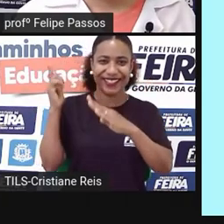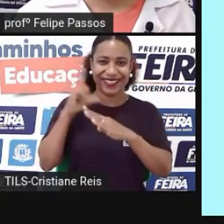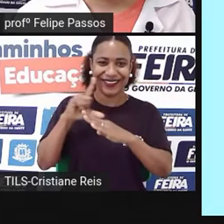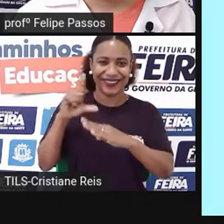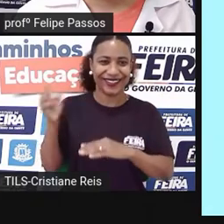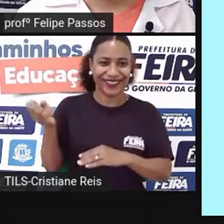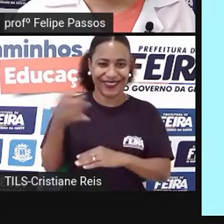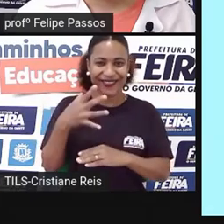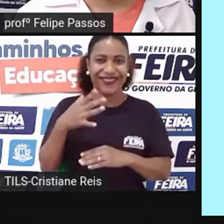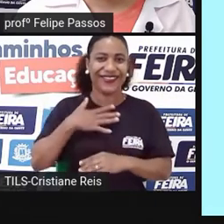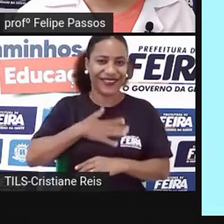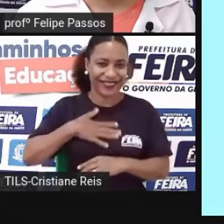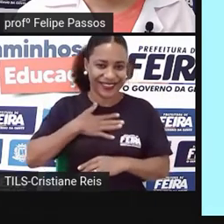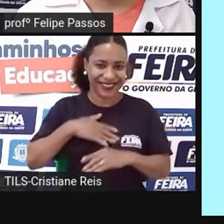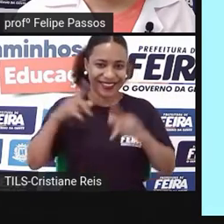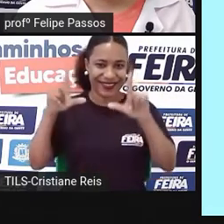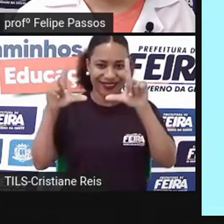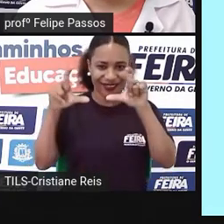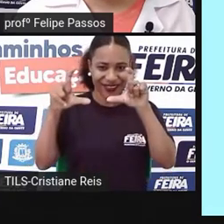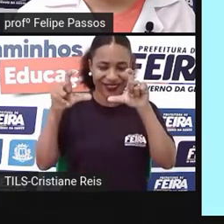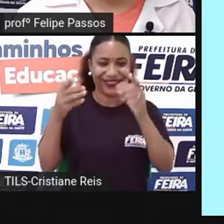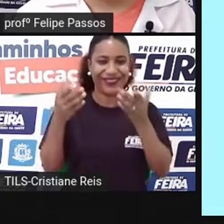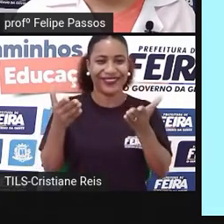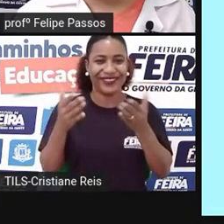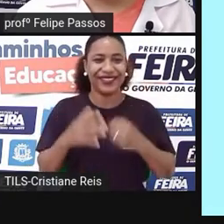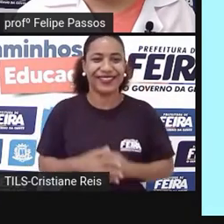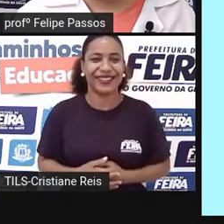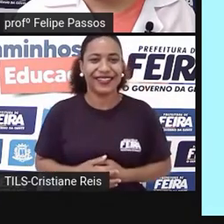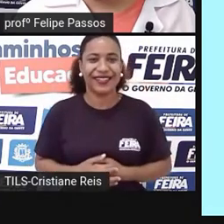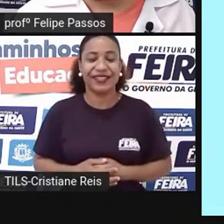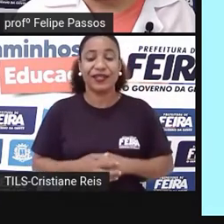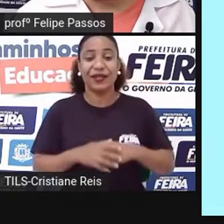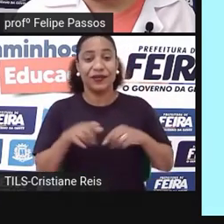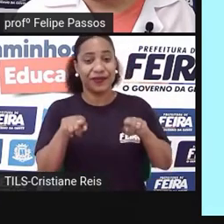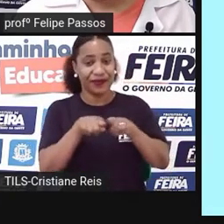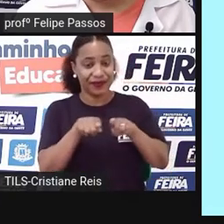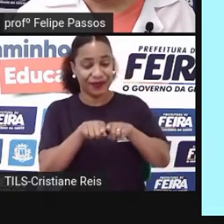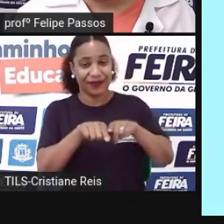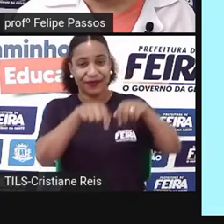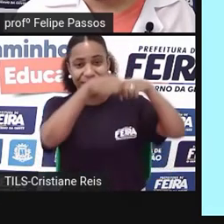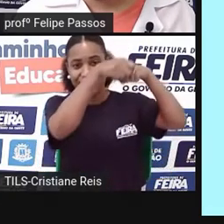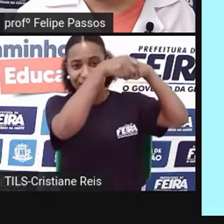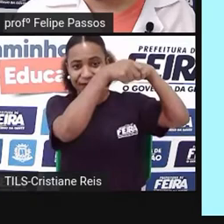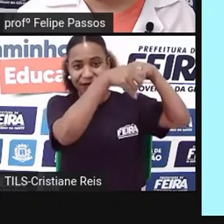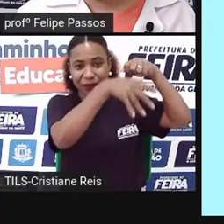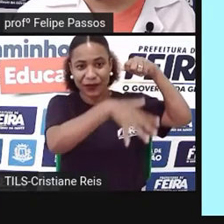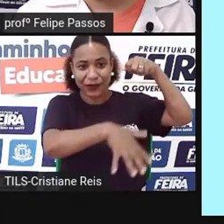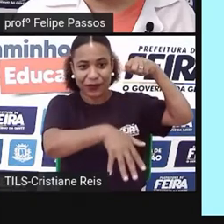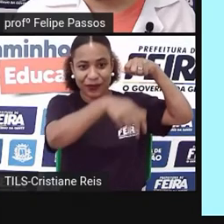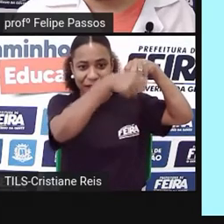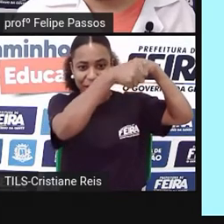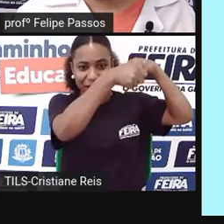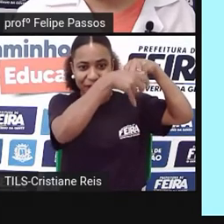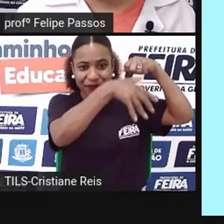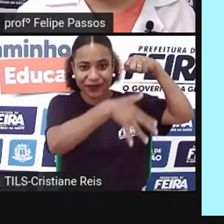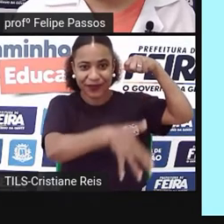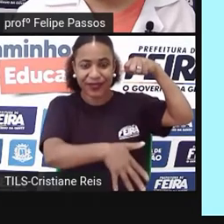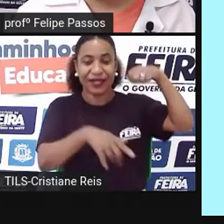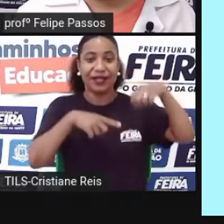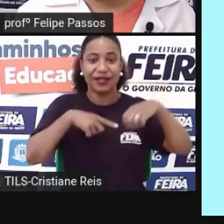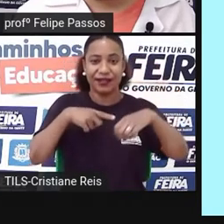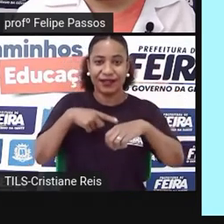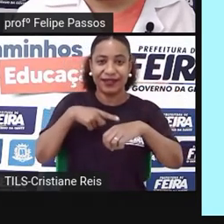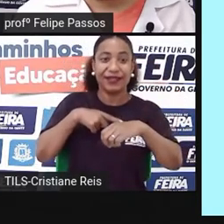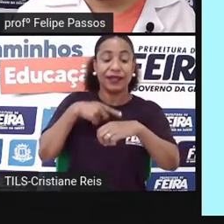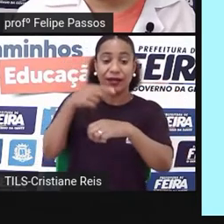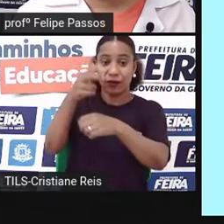foto, coloquei aí por conta disso também. E aí a cachoeira, como eu falei, do obturador, a câmera no tripé e o obturador